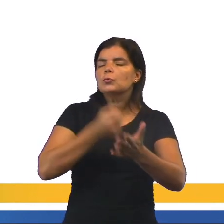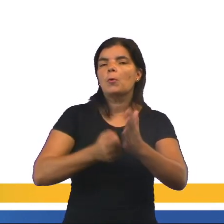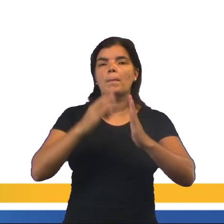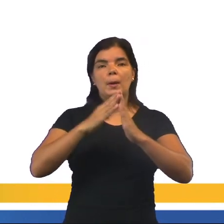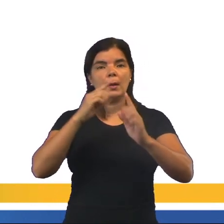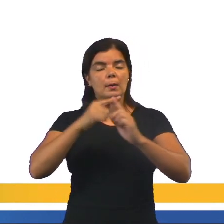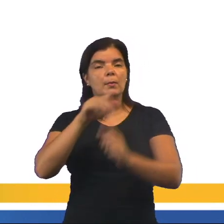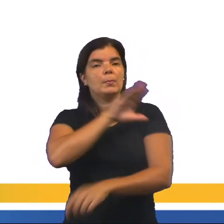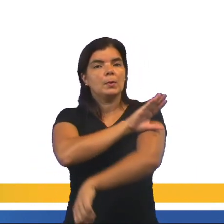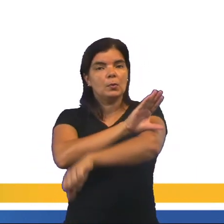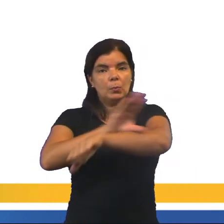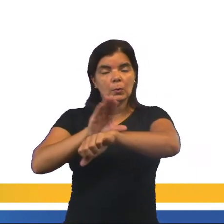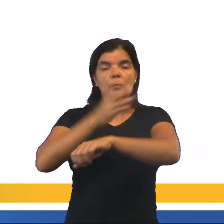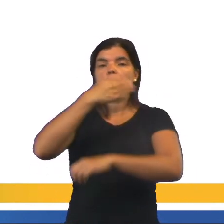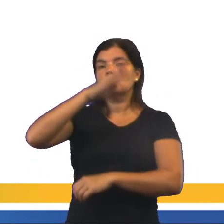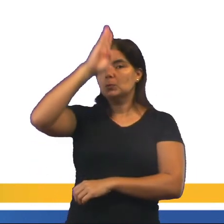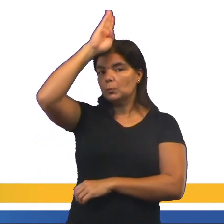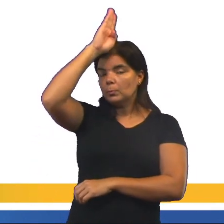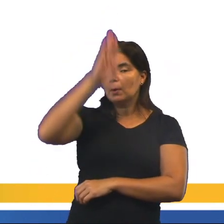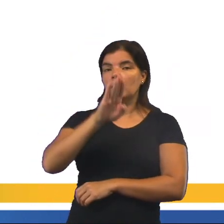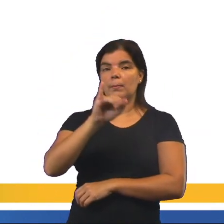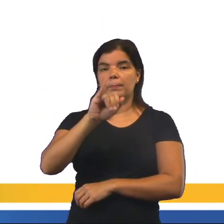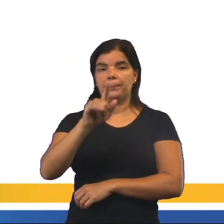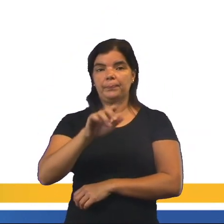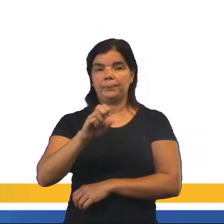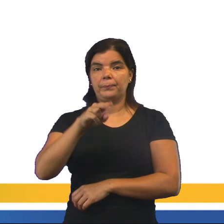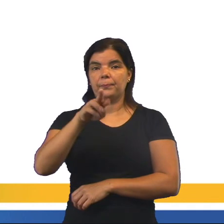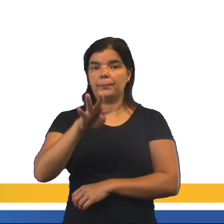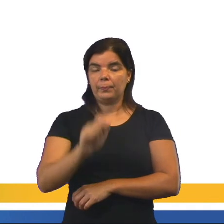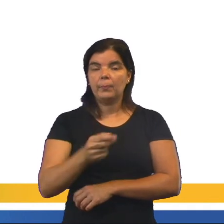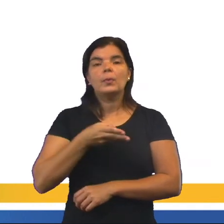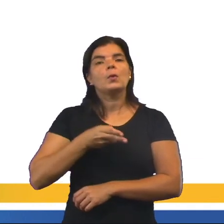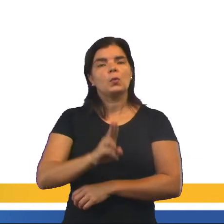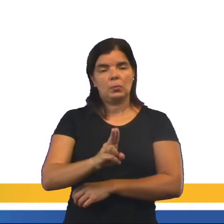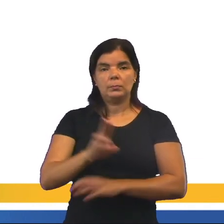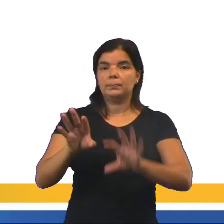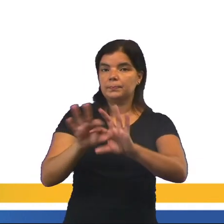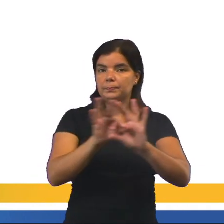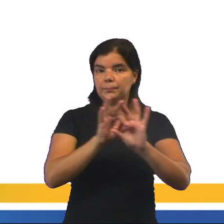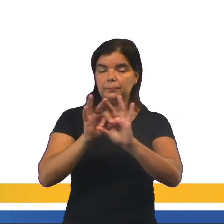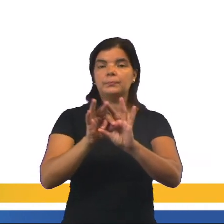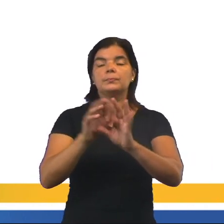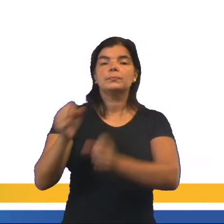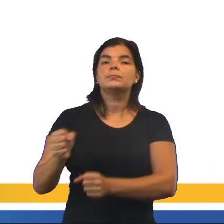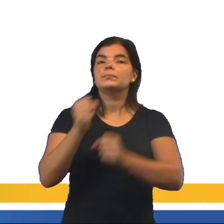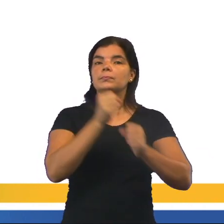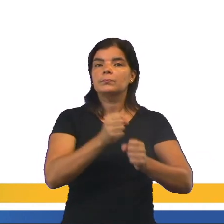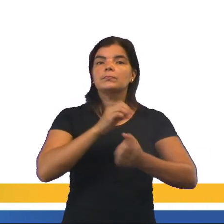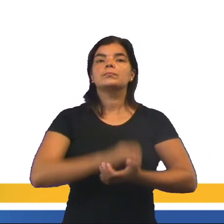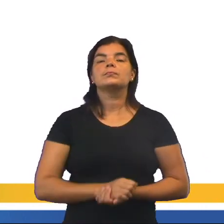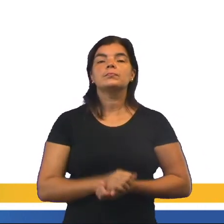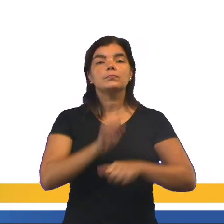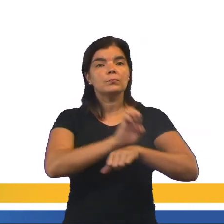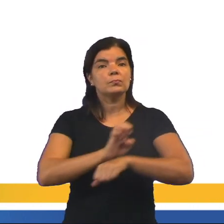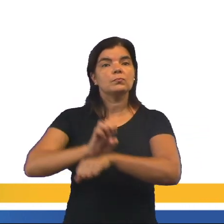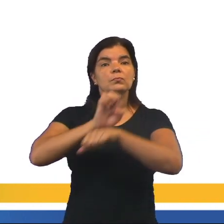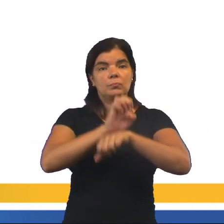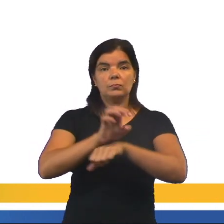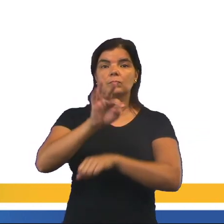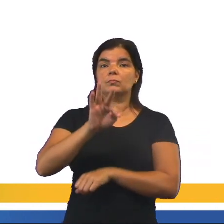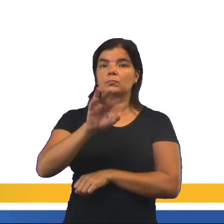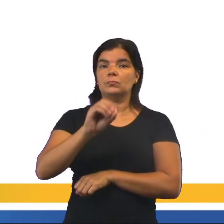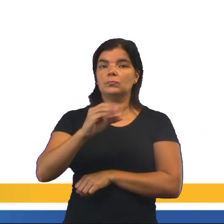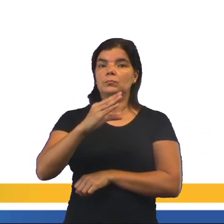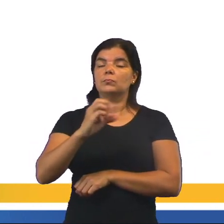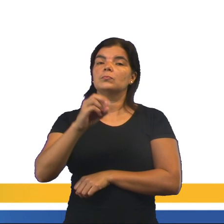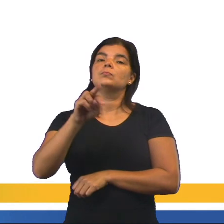cultura, pelo Império Bizantino. E, dessa maneira, ele manteu a união desses poderes. E o Estado teocrático é